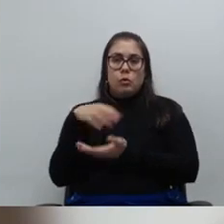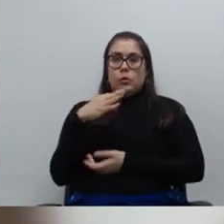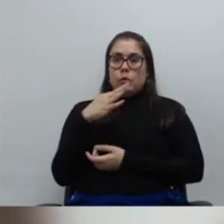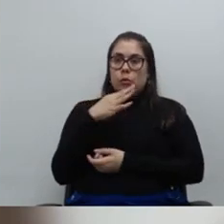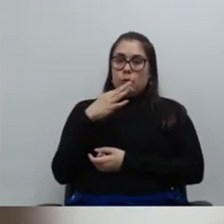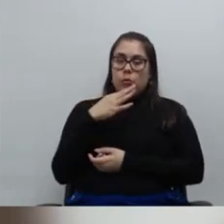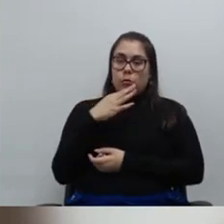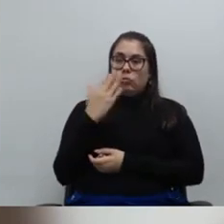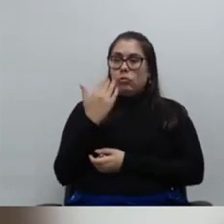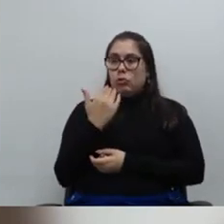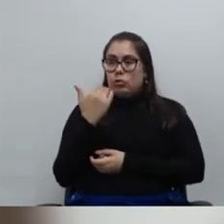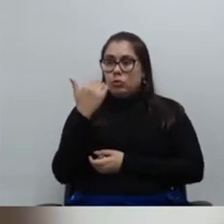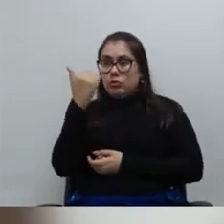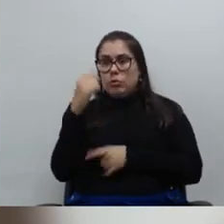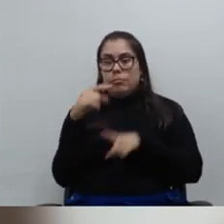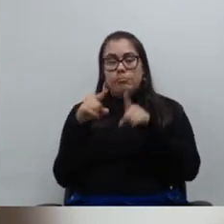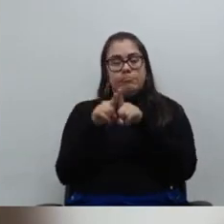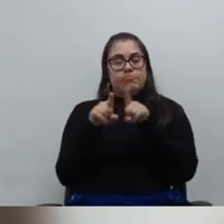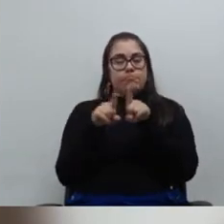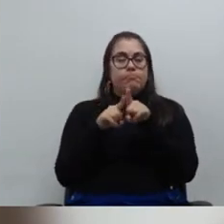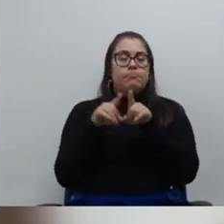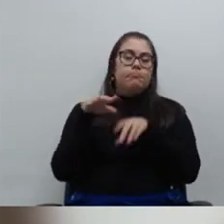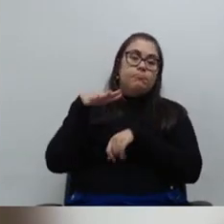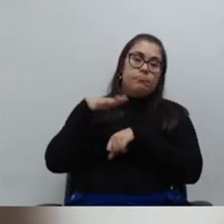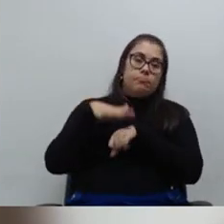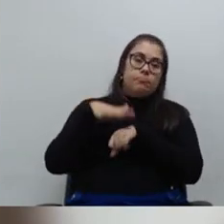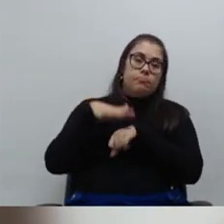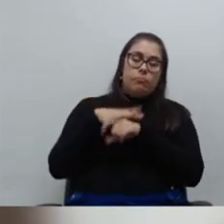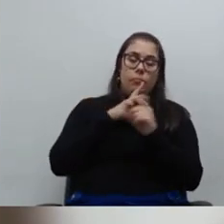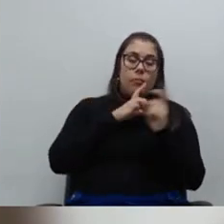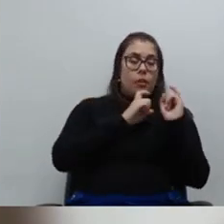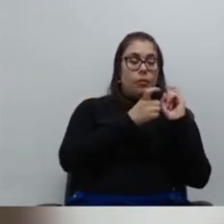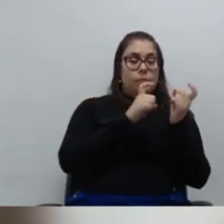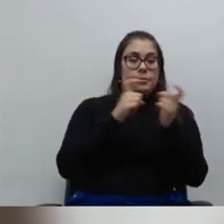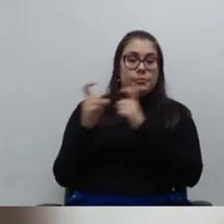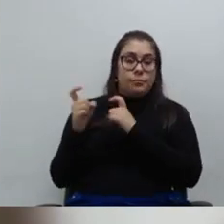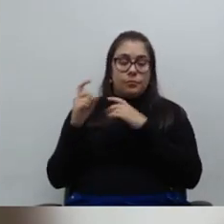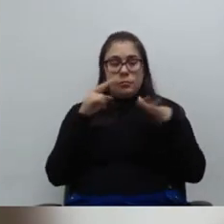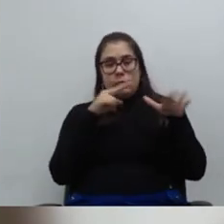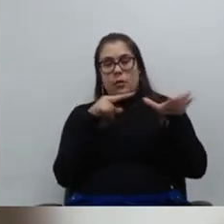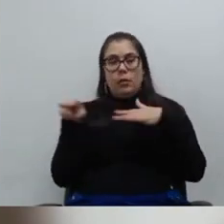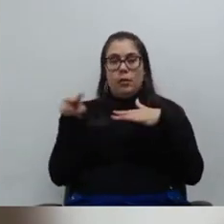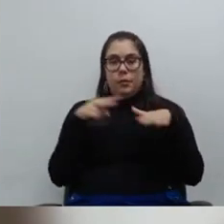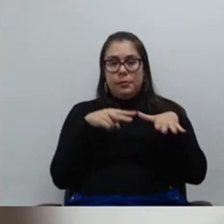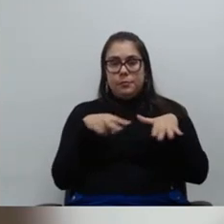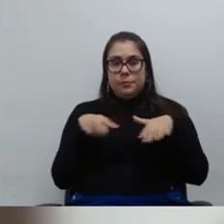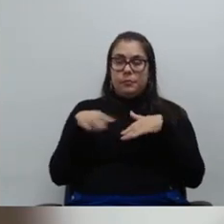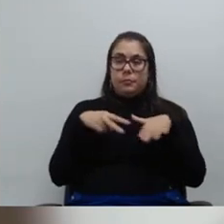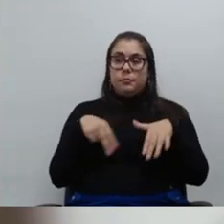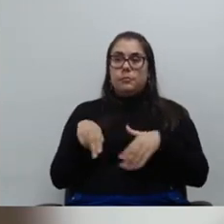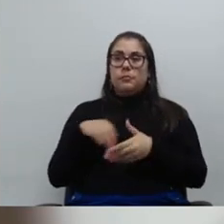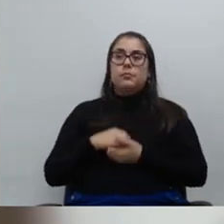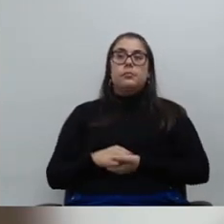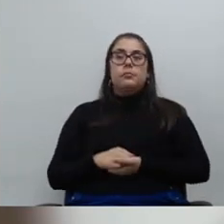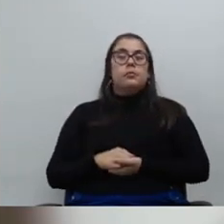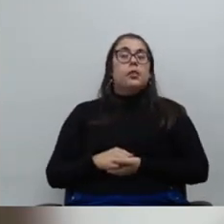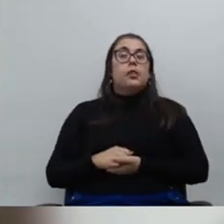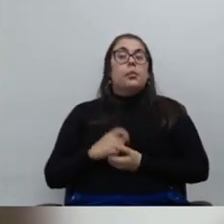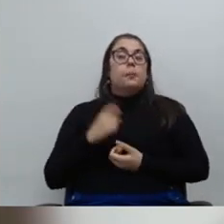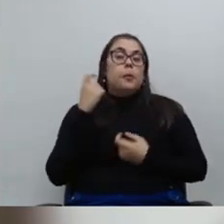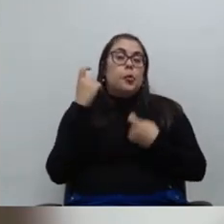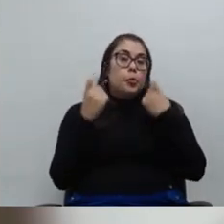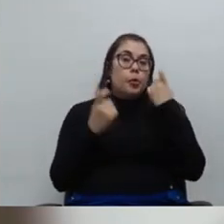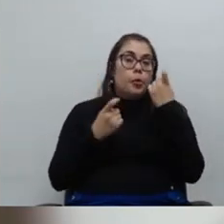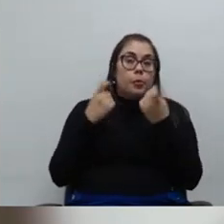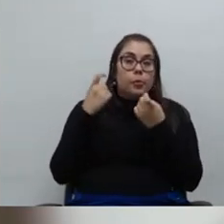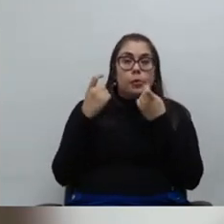acionados pelos núcleos e realizamos reuniões ao longo da semana. trago aqui uma preocupação,